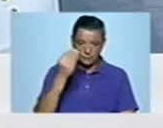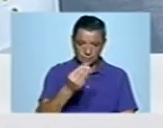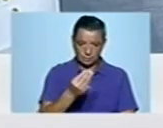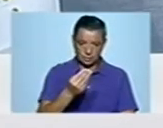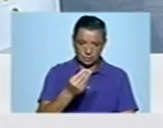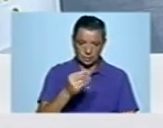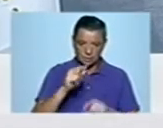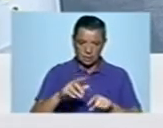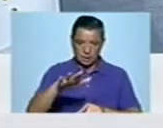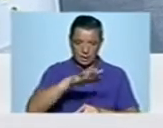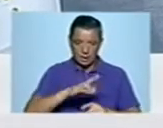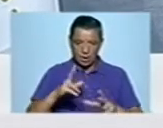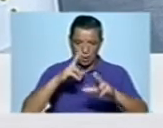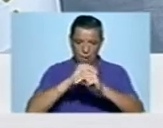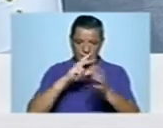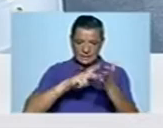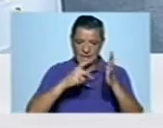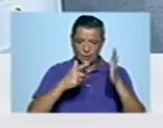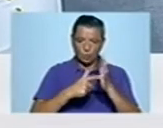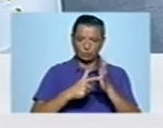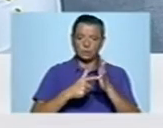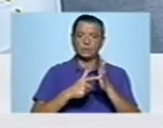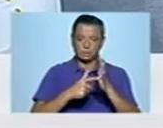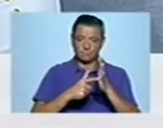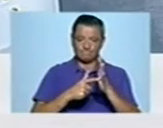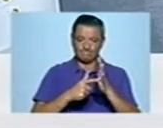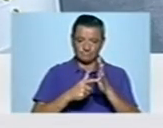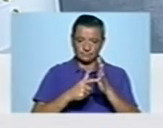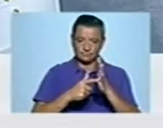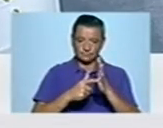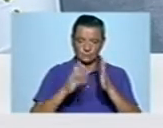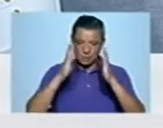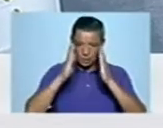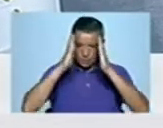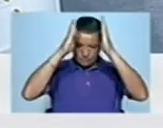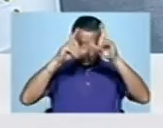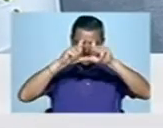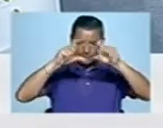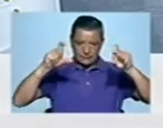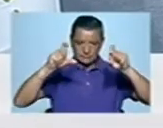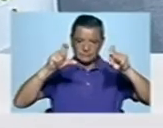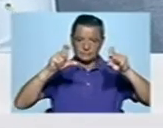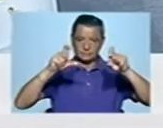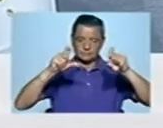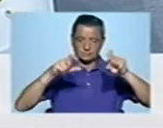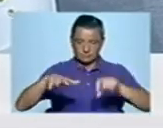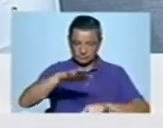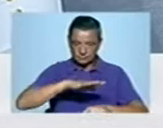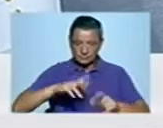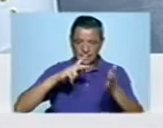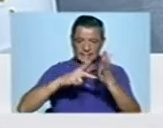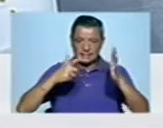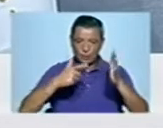sobretudo em áreas de novas tecnologias. Portanto, temos instaladas em Tomar uma empresa nestas áreas,